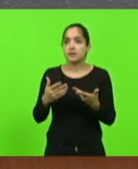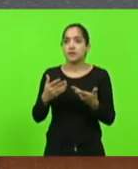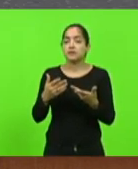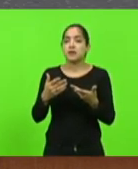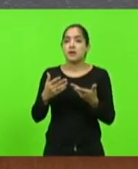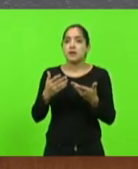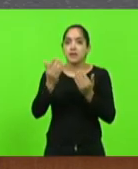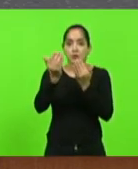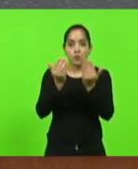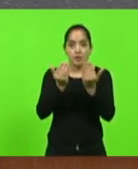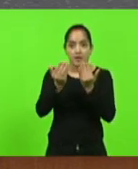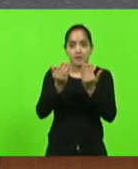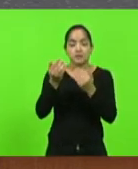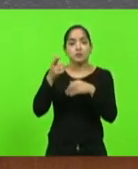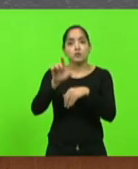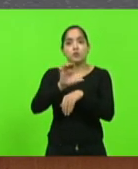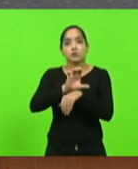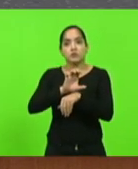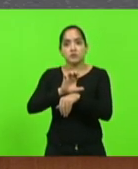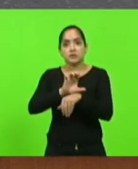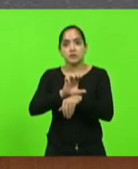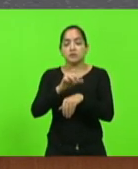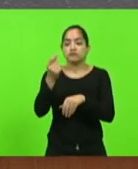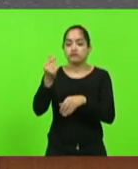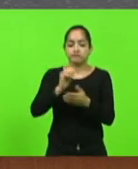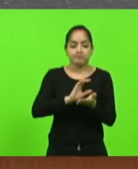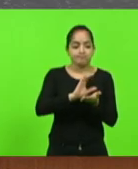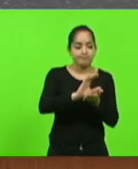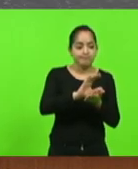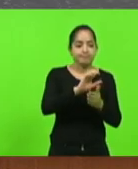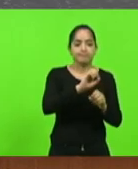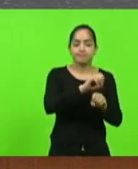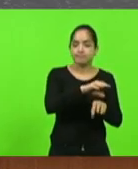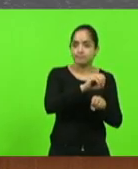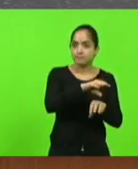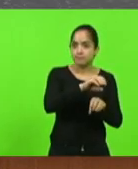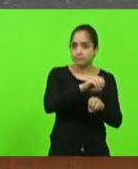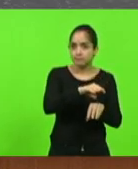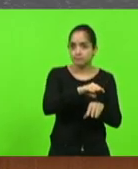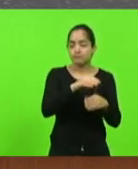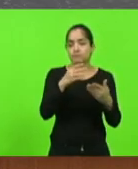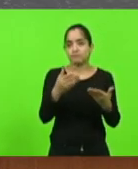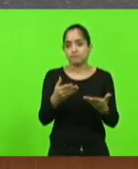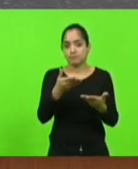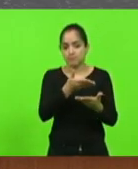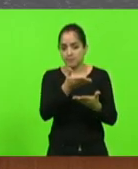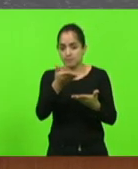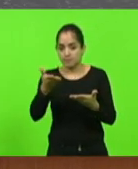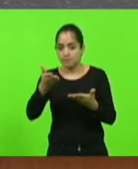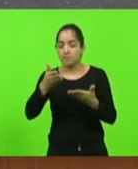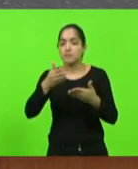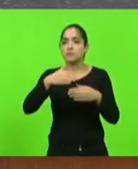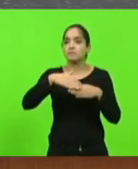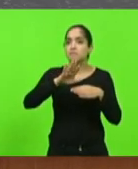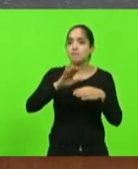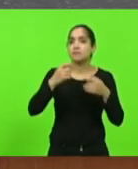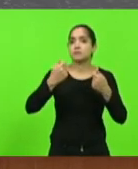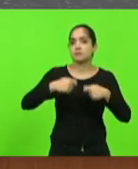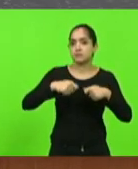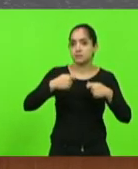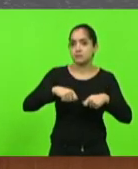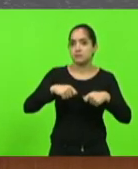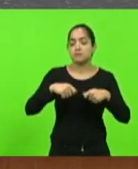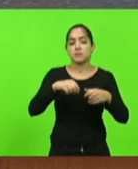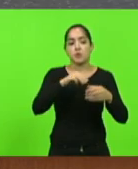brasileira, quando investe em educação, quando investe naqueles que mais precisam, quando investe em